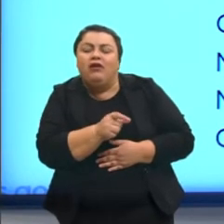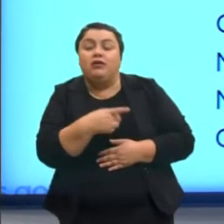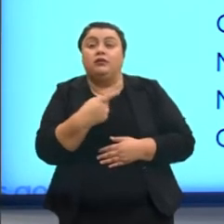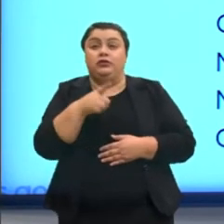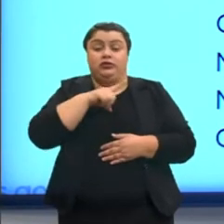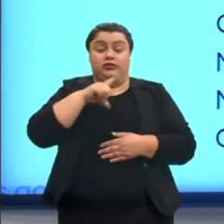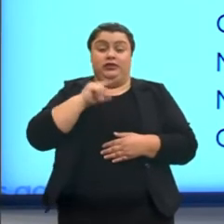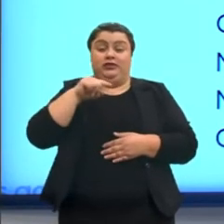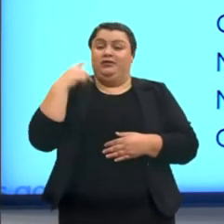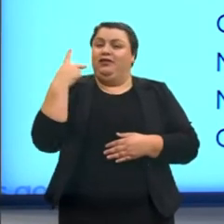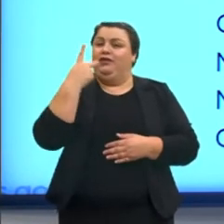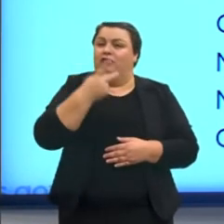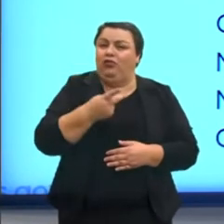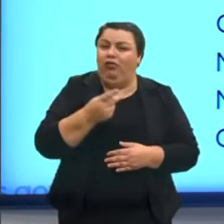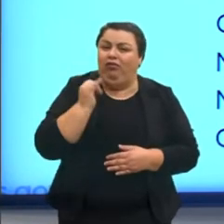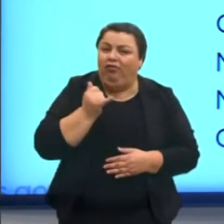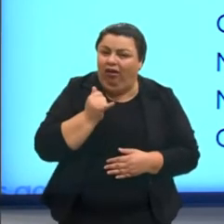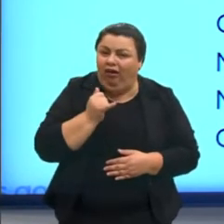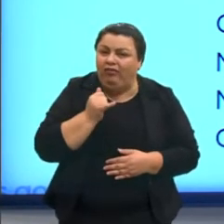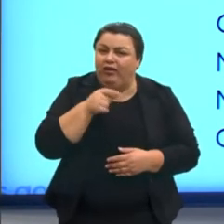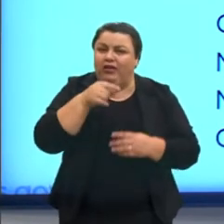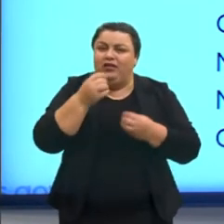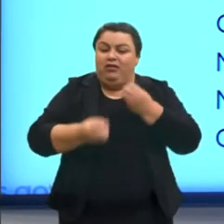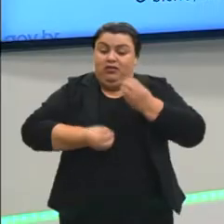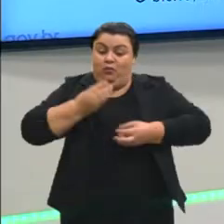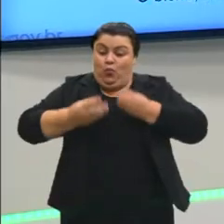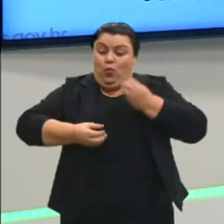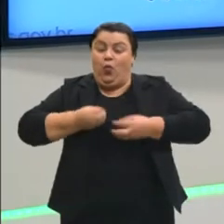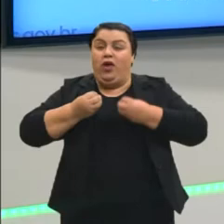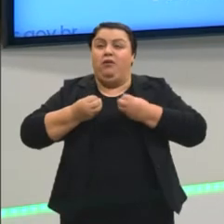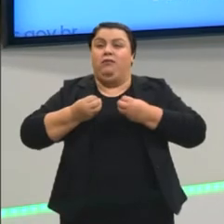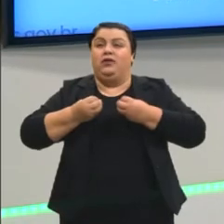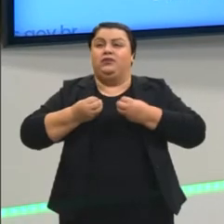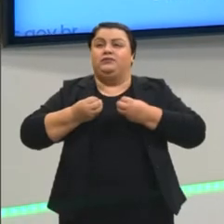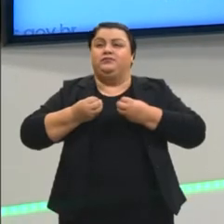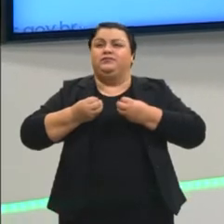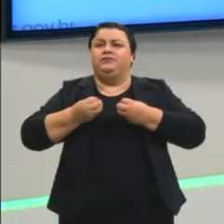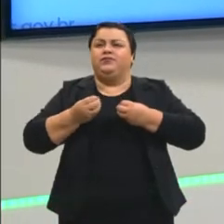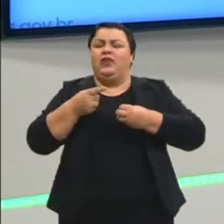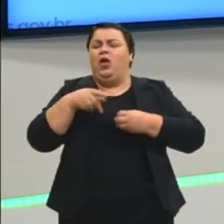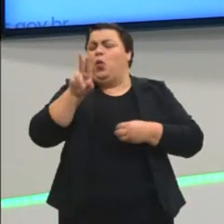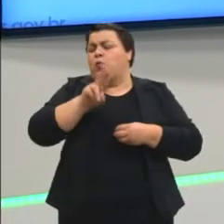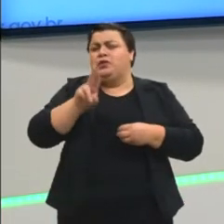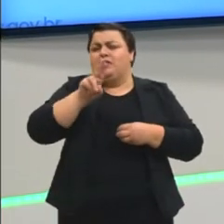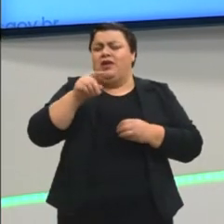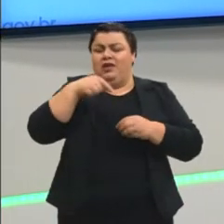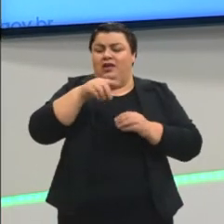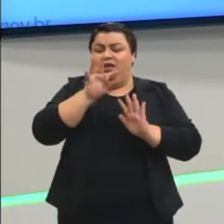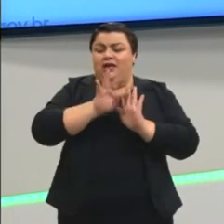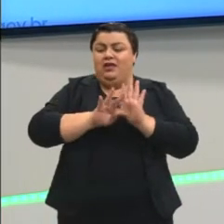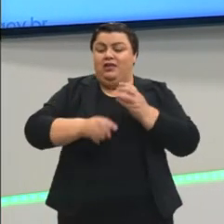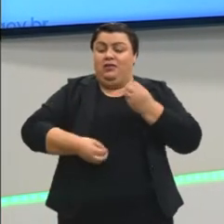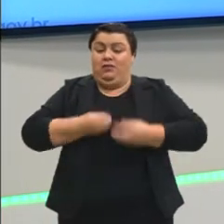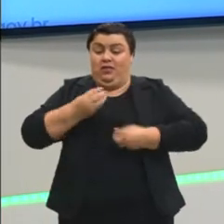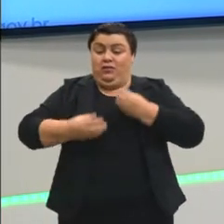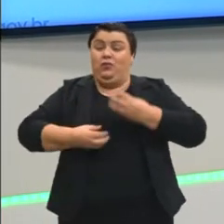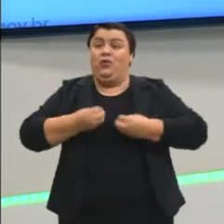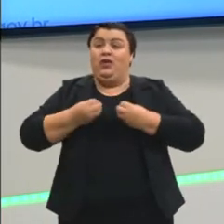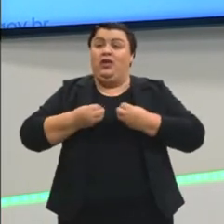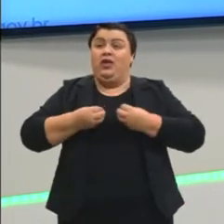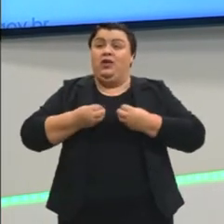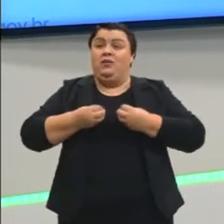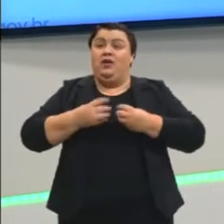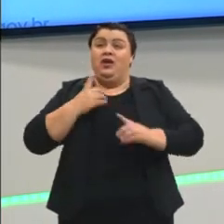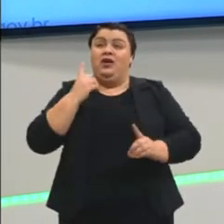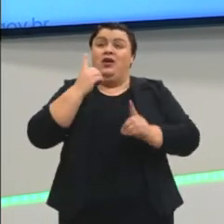essa história contada aqui nesse poema. Eu peguei esse mesmo poema do Manuel Bandeira e eu achei